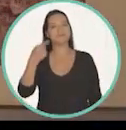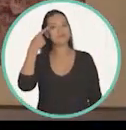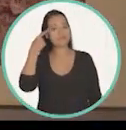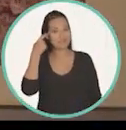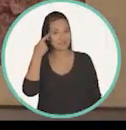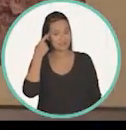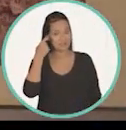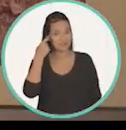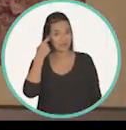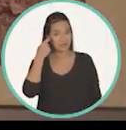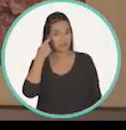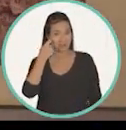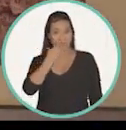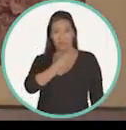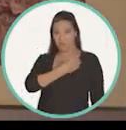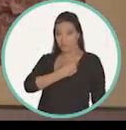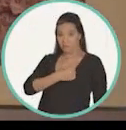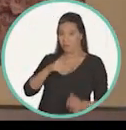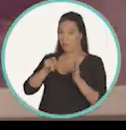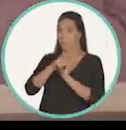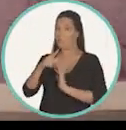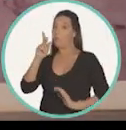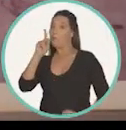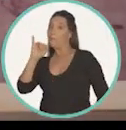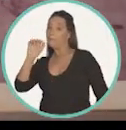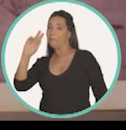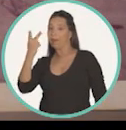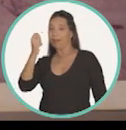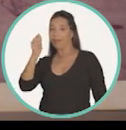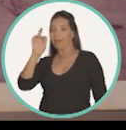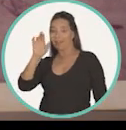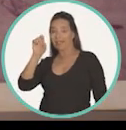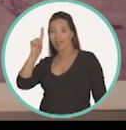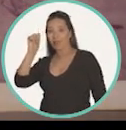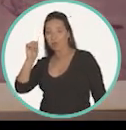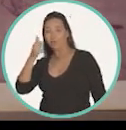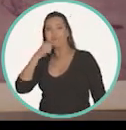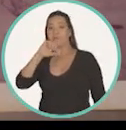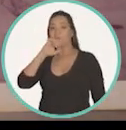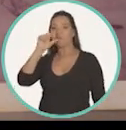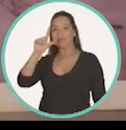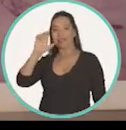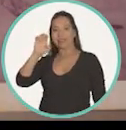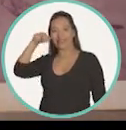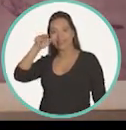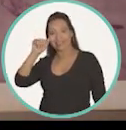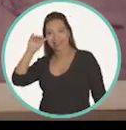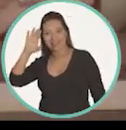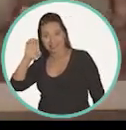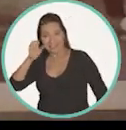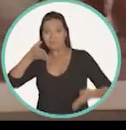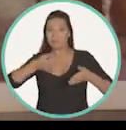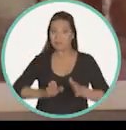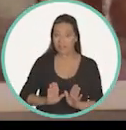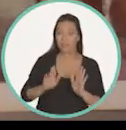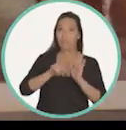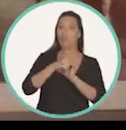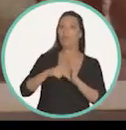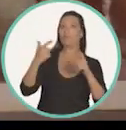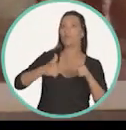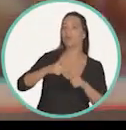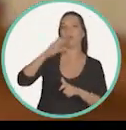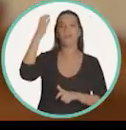Marcelo Freixo, filho dedicado do seu Haroldo e de Dona Lenice. Nasceu no Fonseca, Zona Norte de